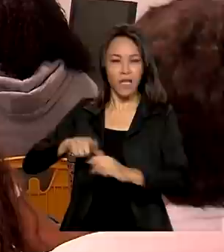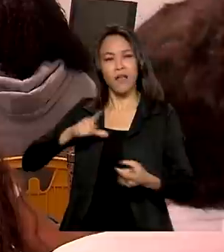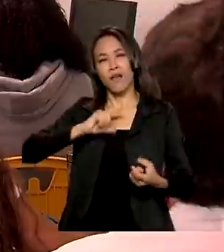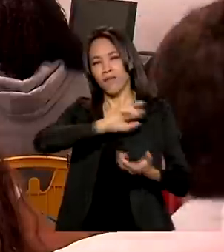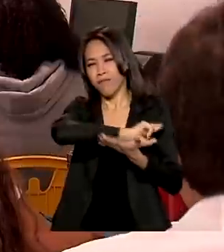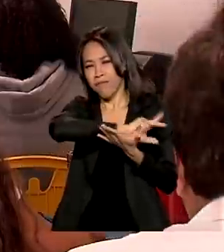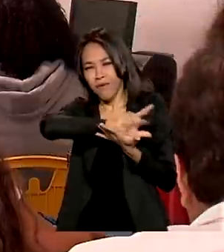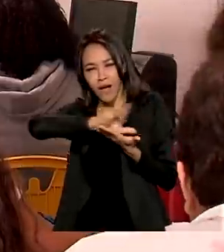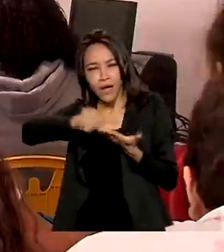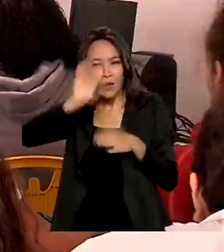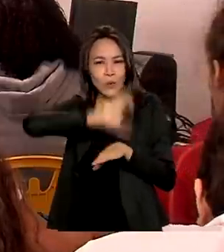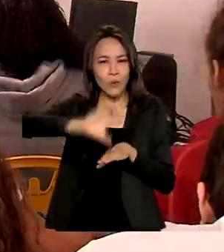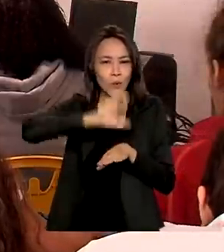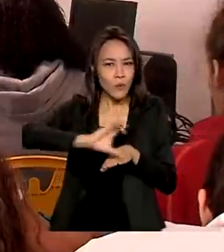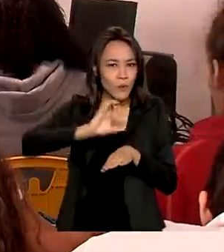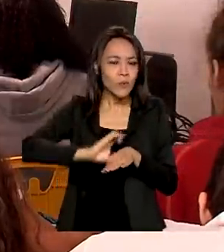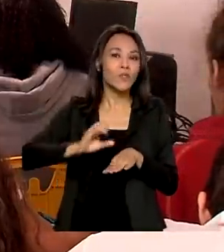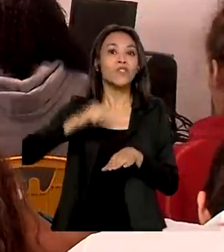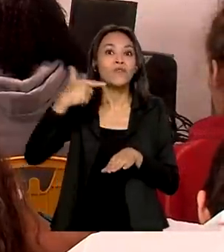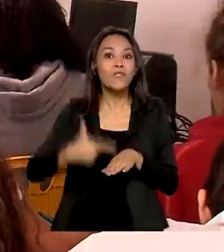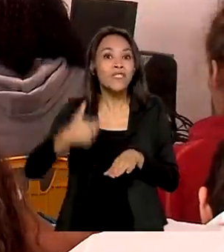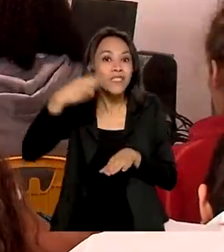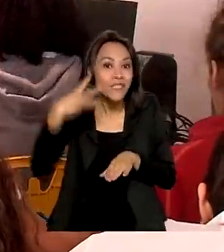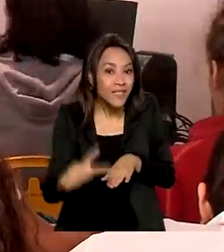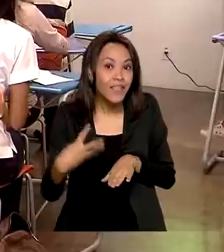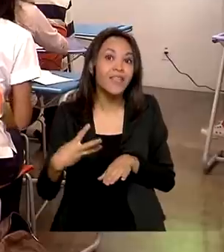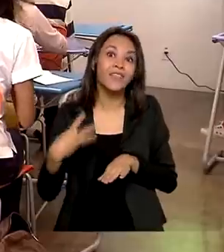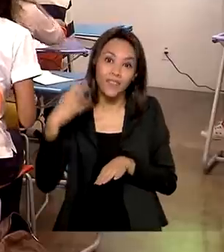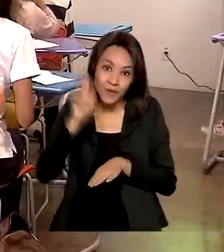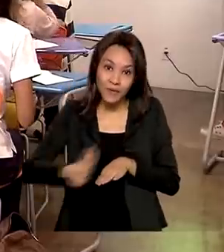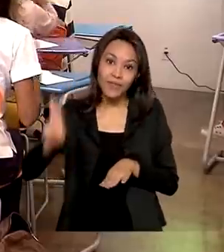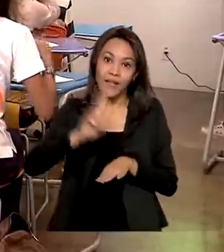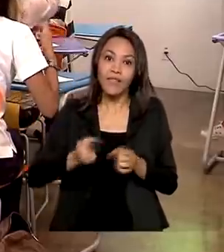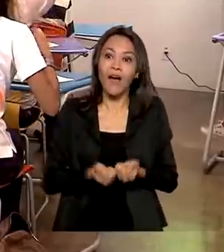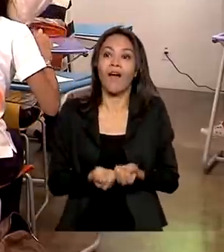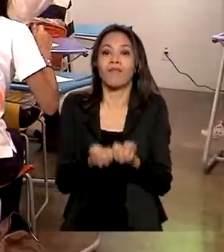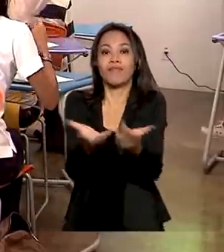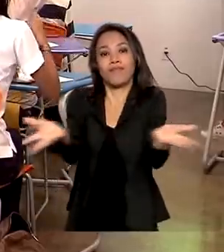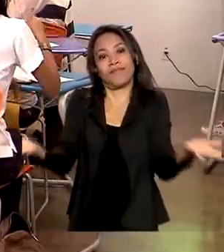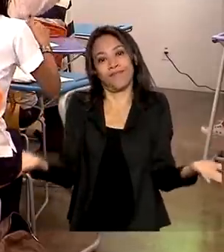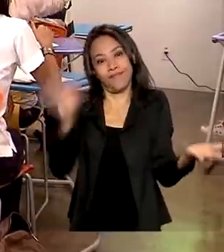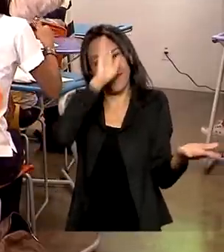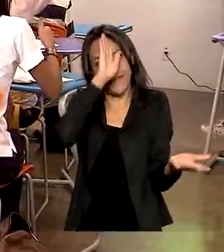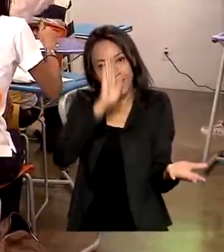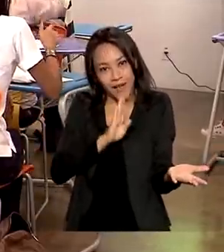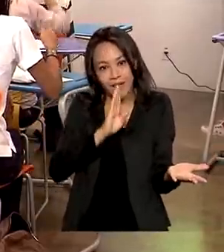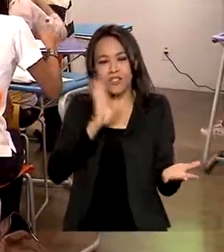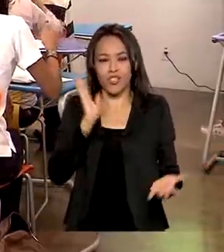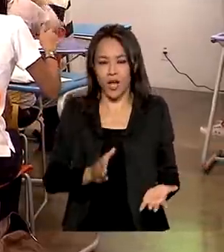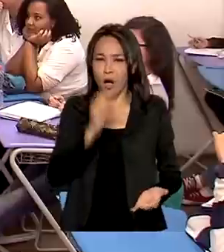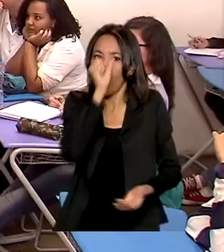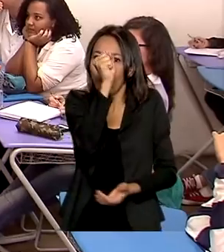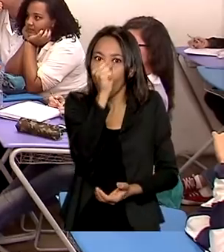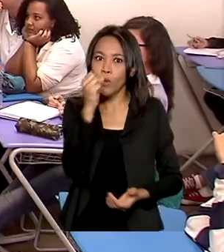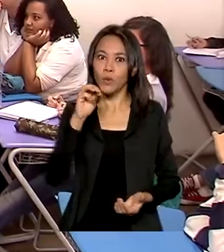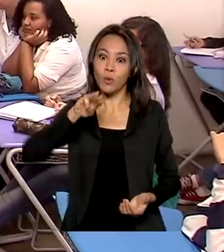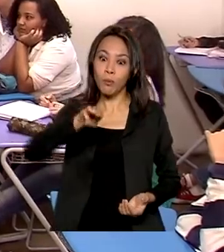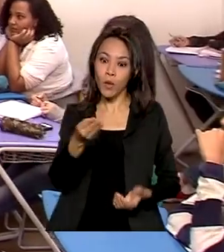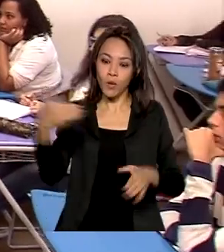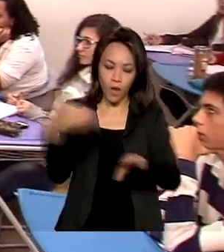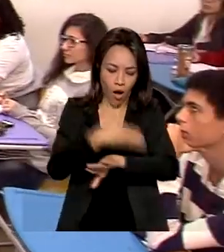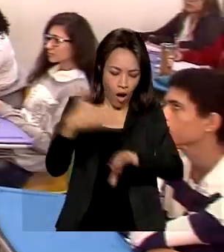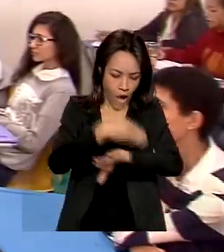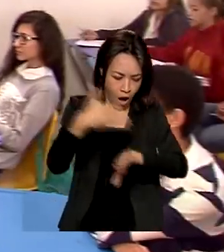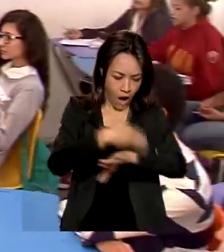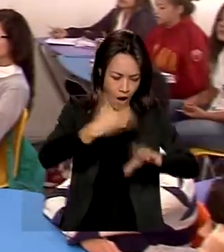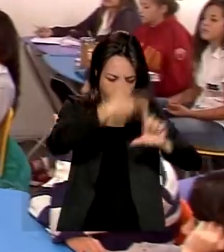23 instituições estão disponíveis. O site já teve quase 8 milhões de acessos e reúne